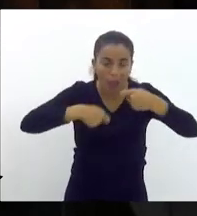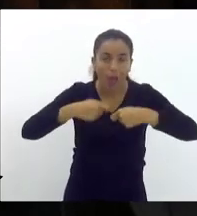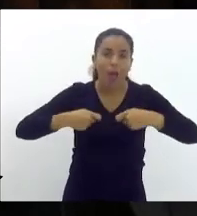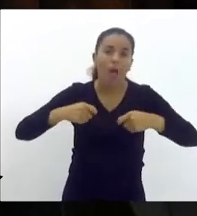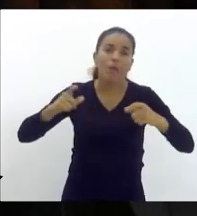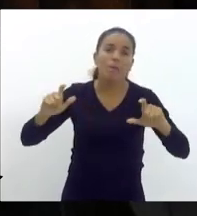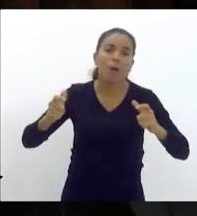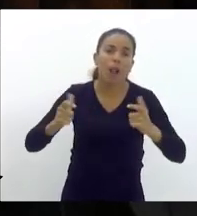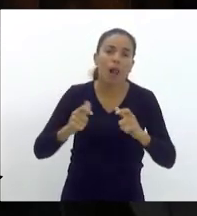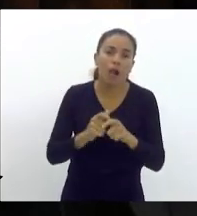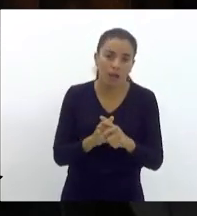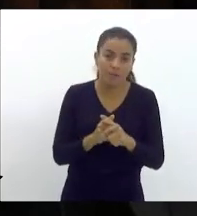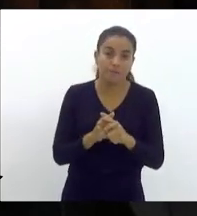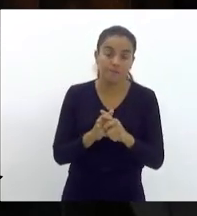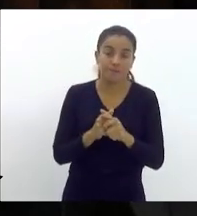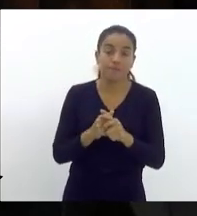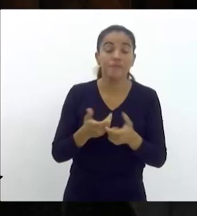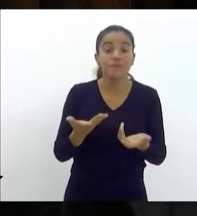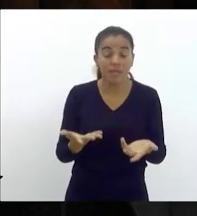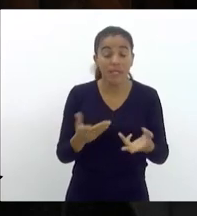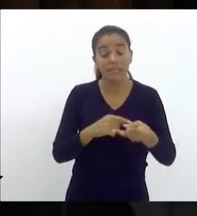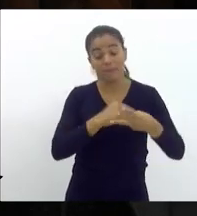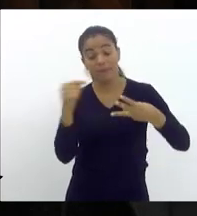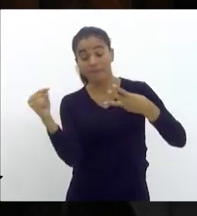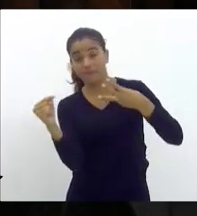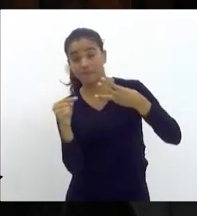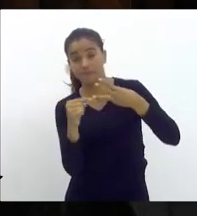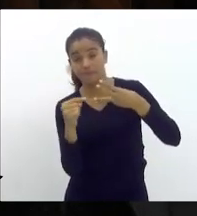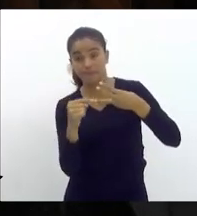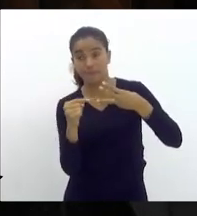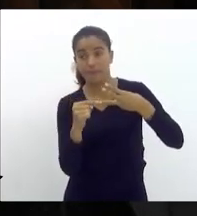encolheu. E, posteriormente,